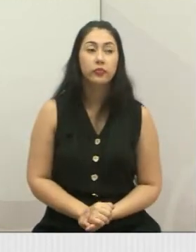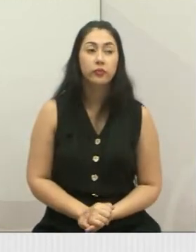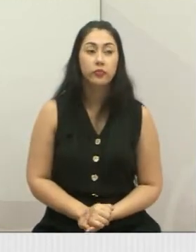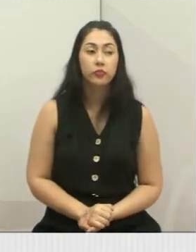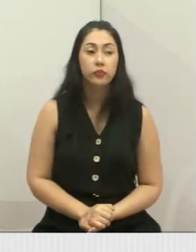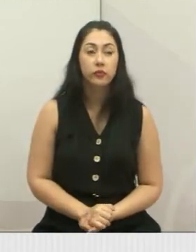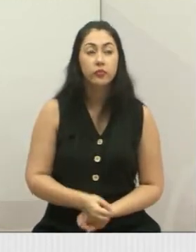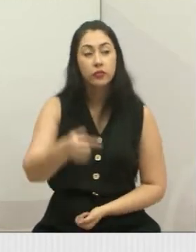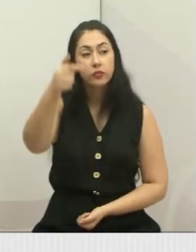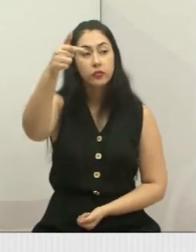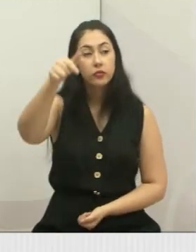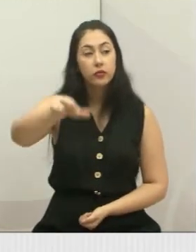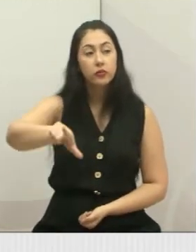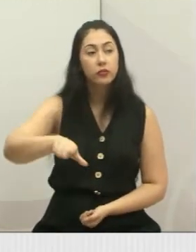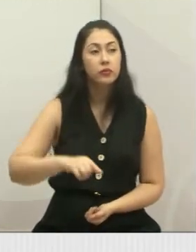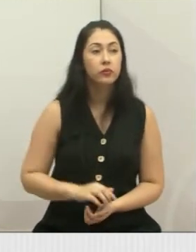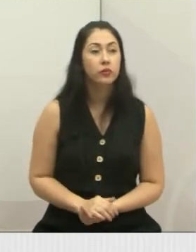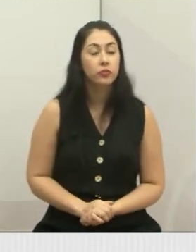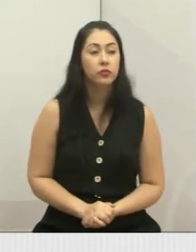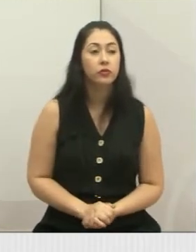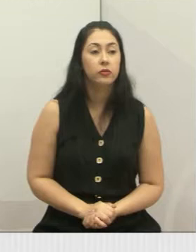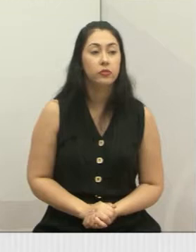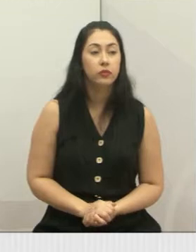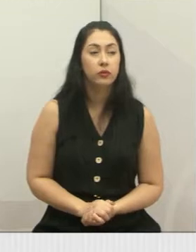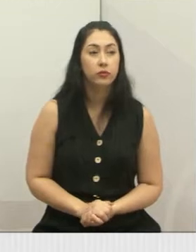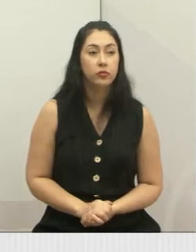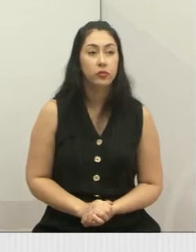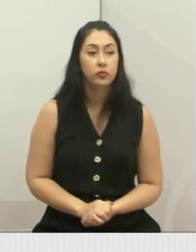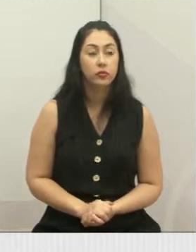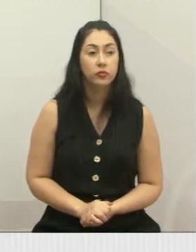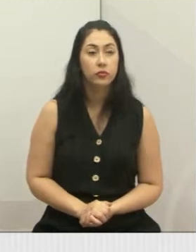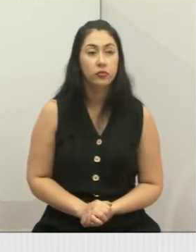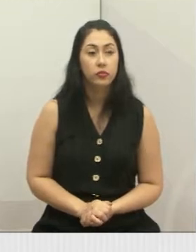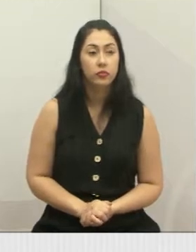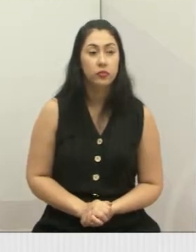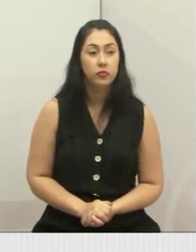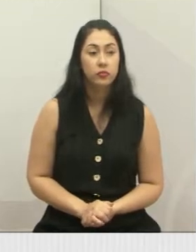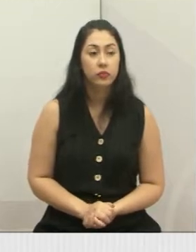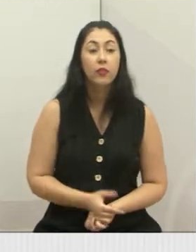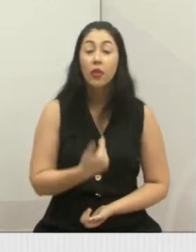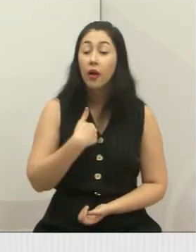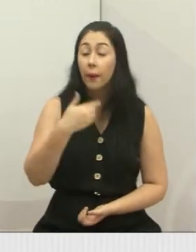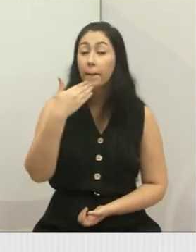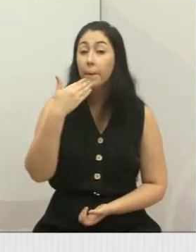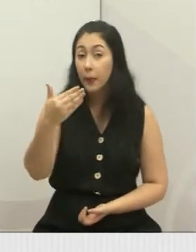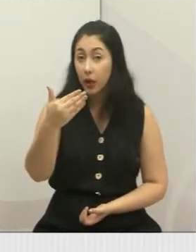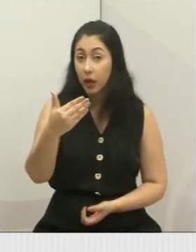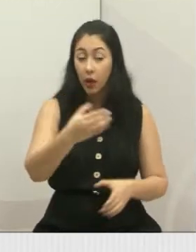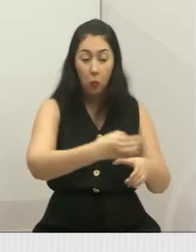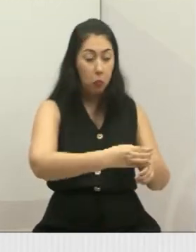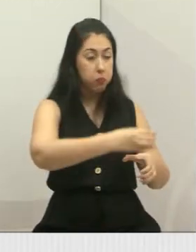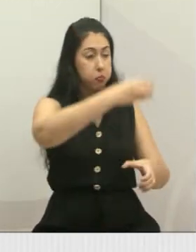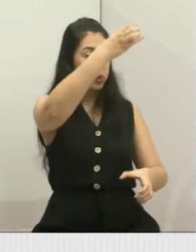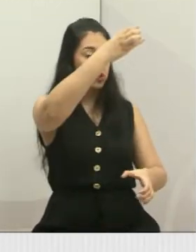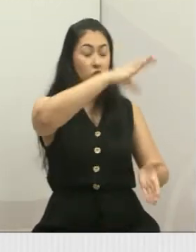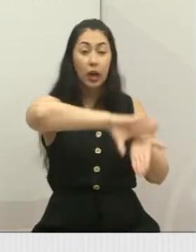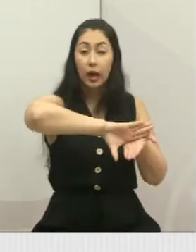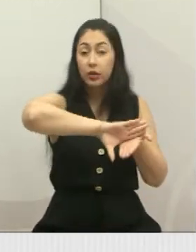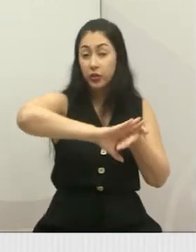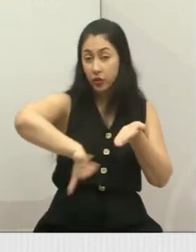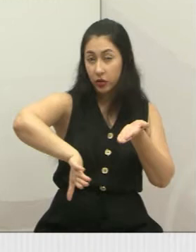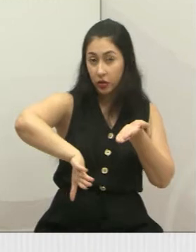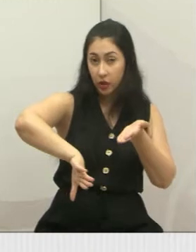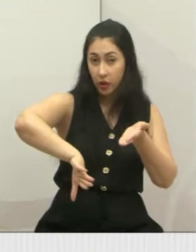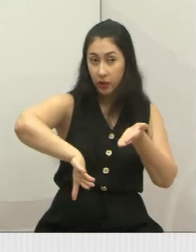A foto 8, solicitei a retirada de